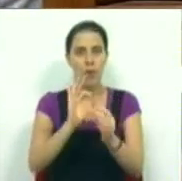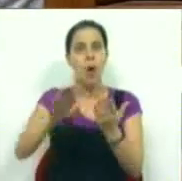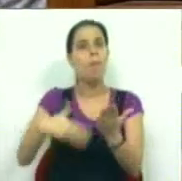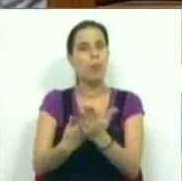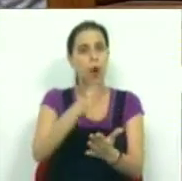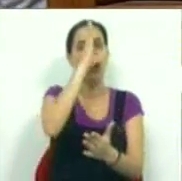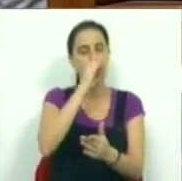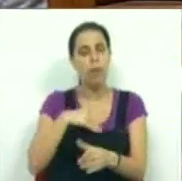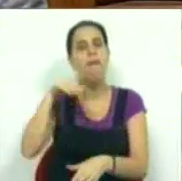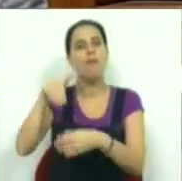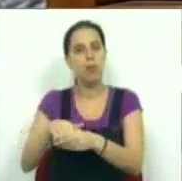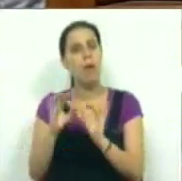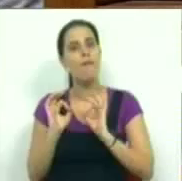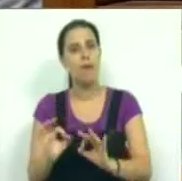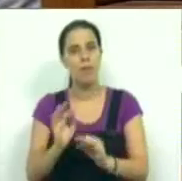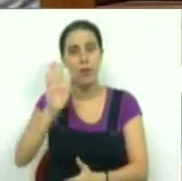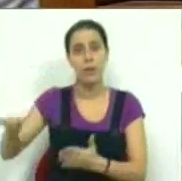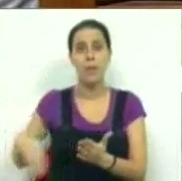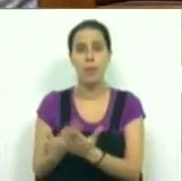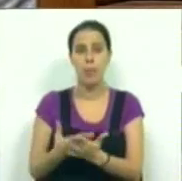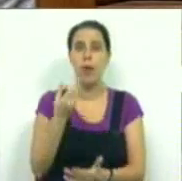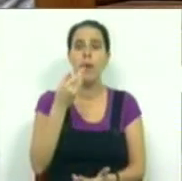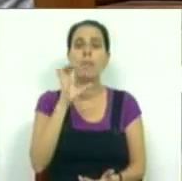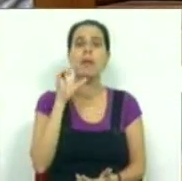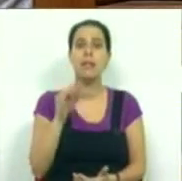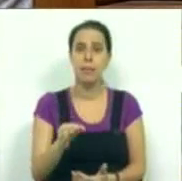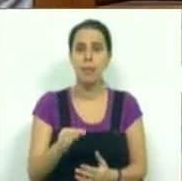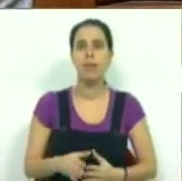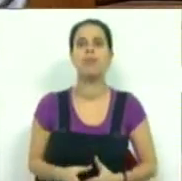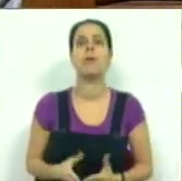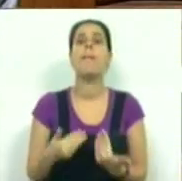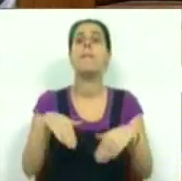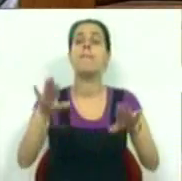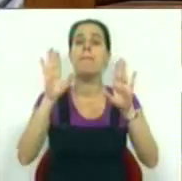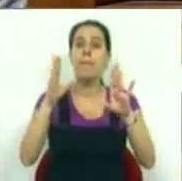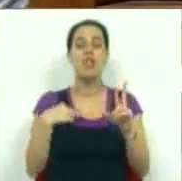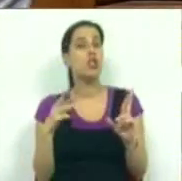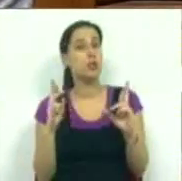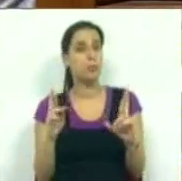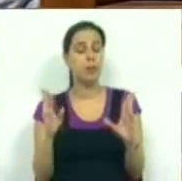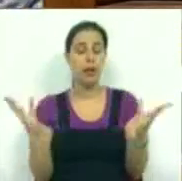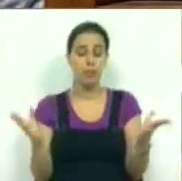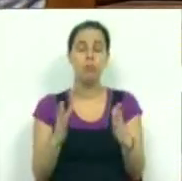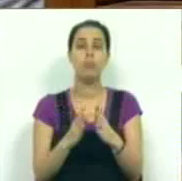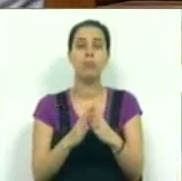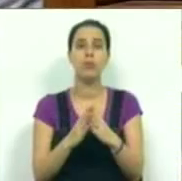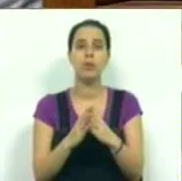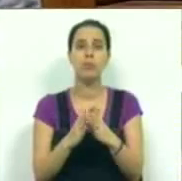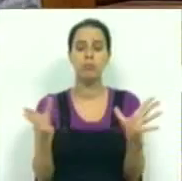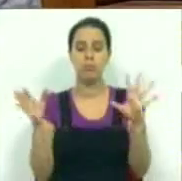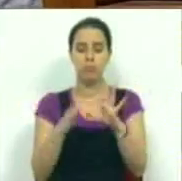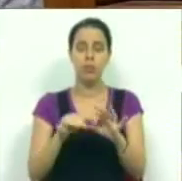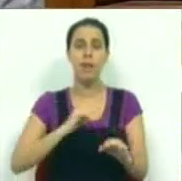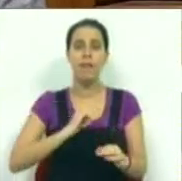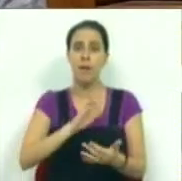Governo e votaremos a favor da proposta do PCP. Mas esperemos também que, no que diz respeito